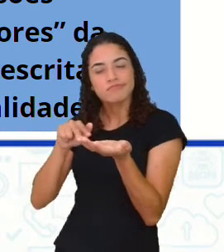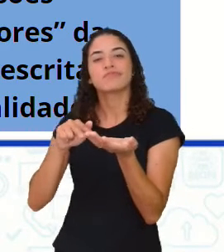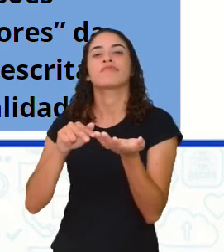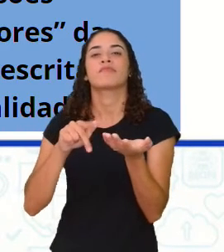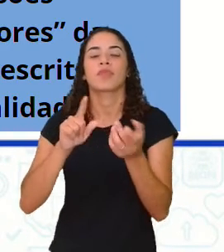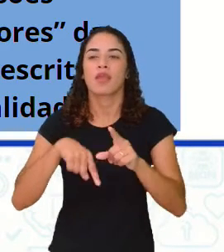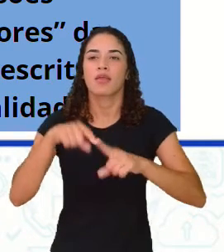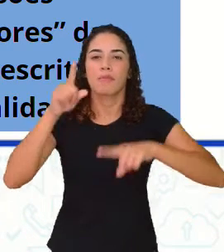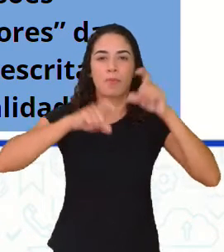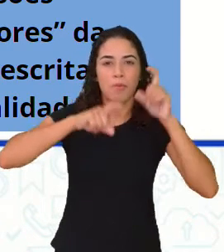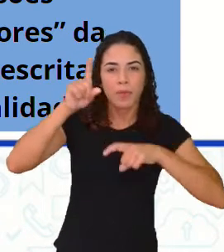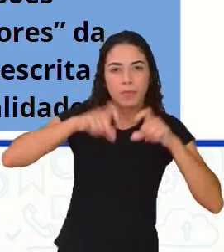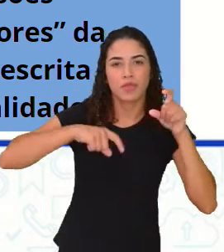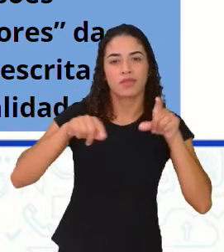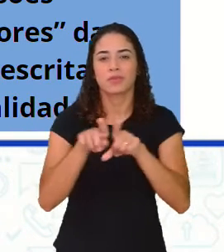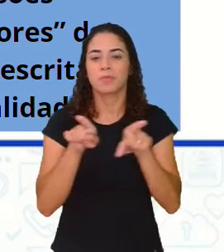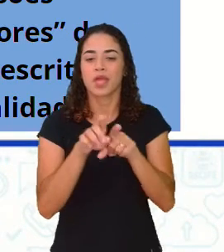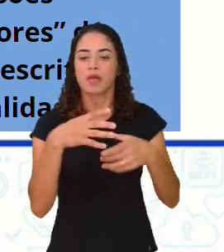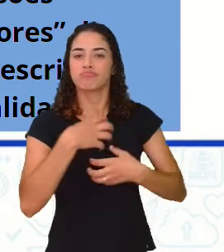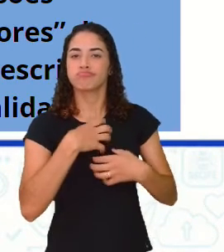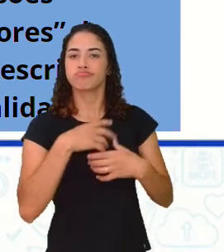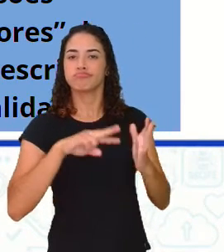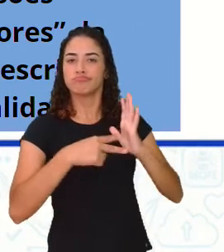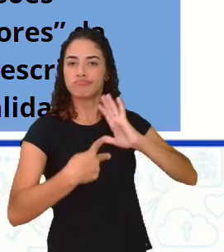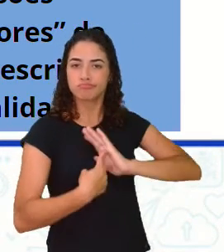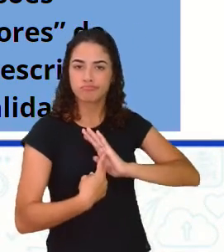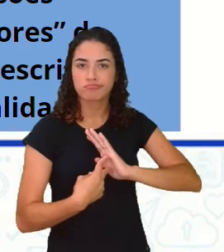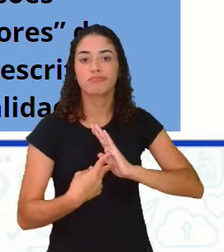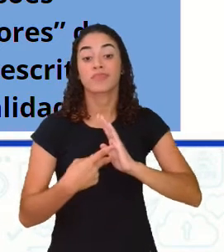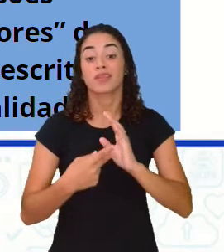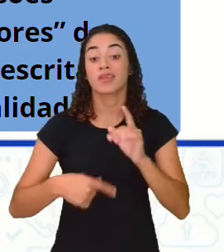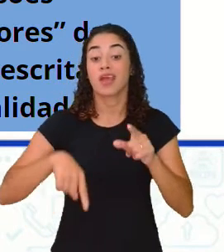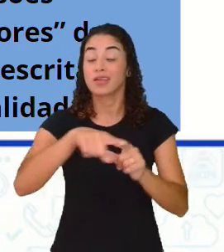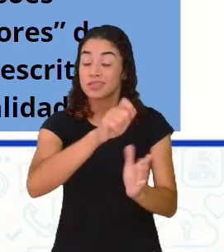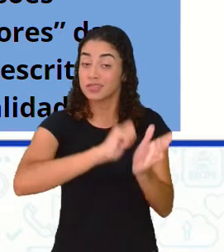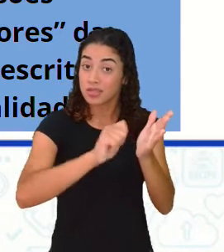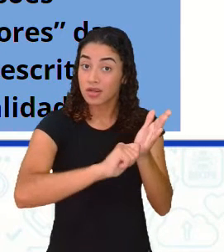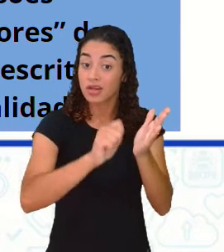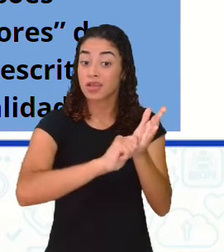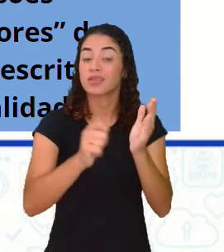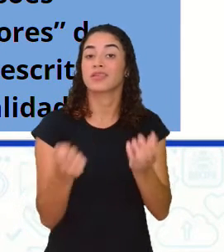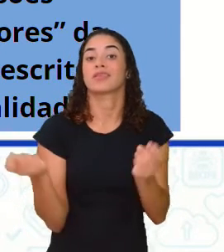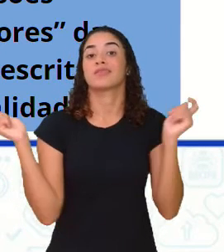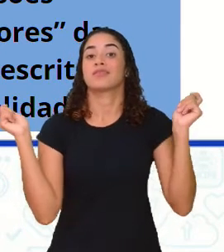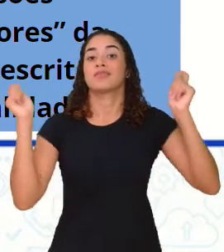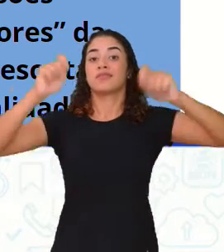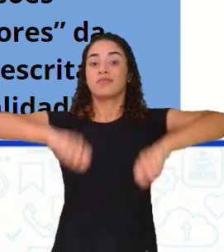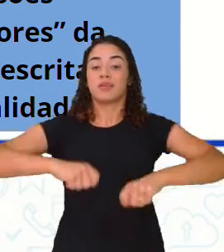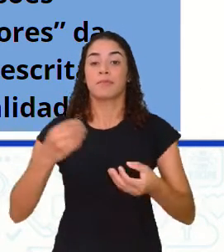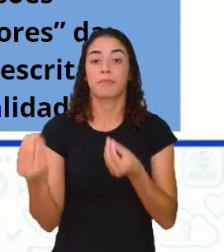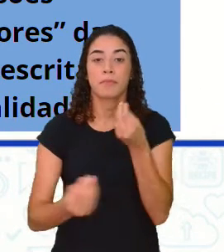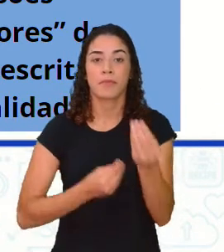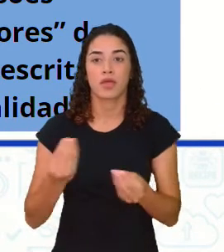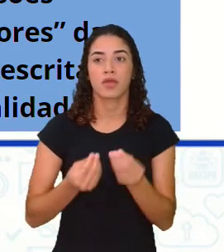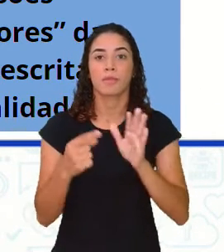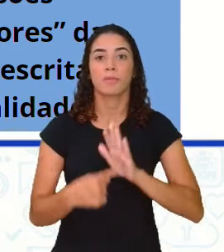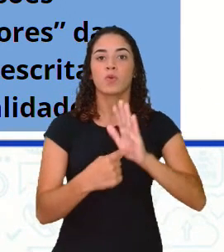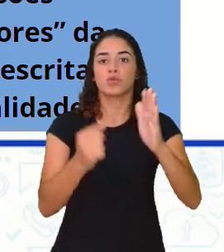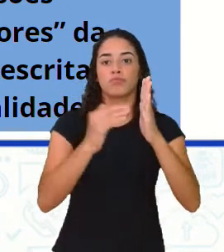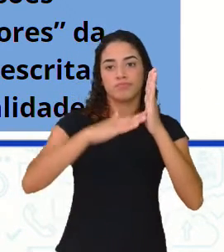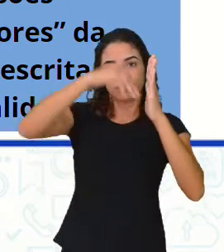e dos efeitos de sentido que a escrita dispõe para suprir as entonações